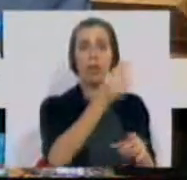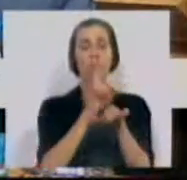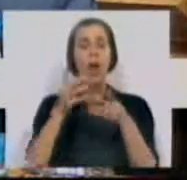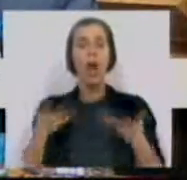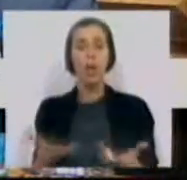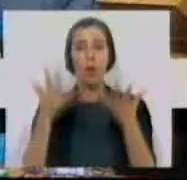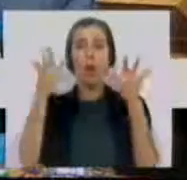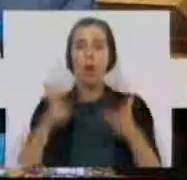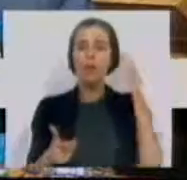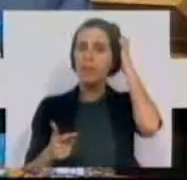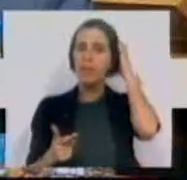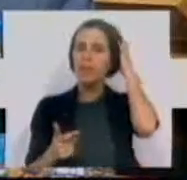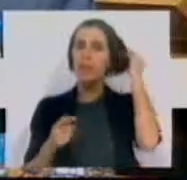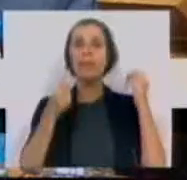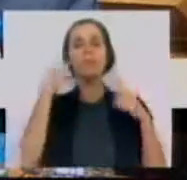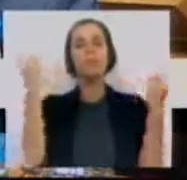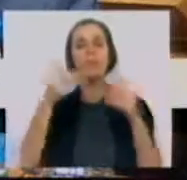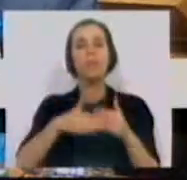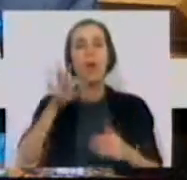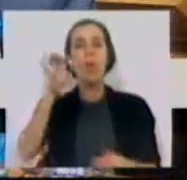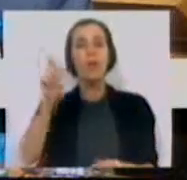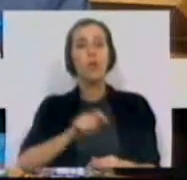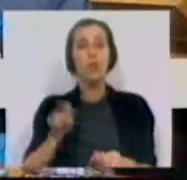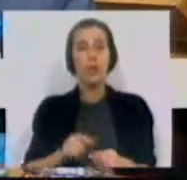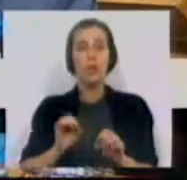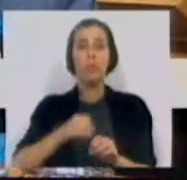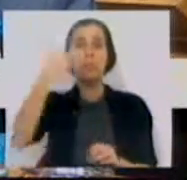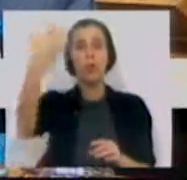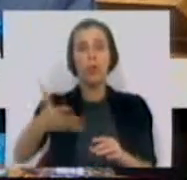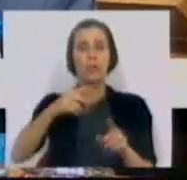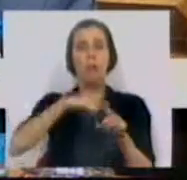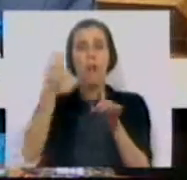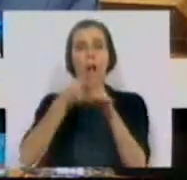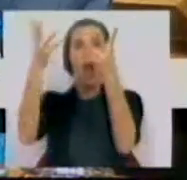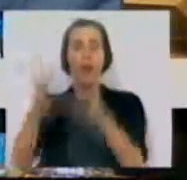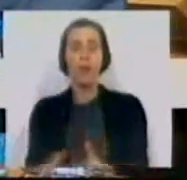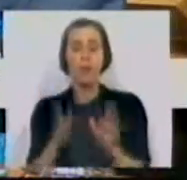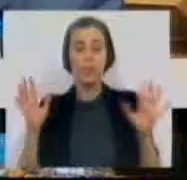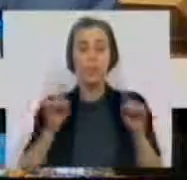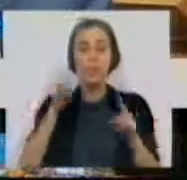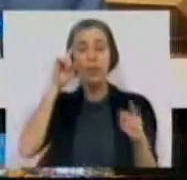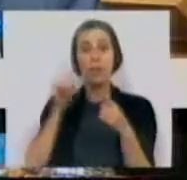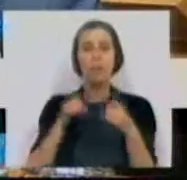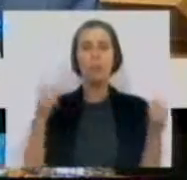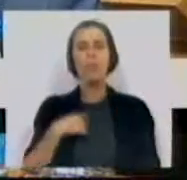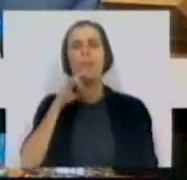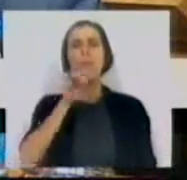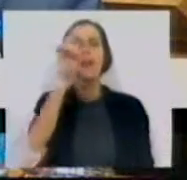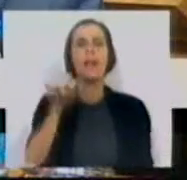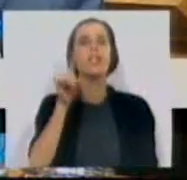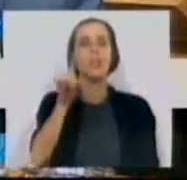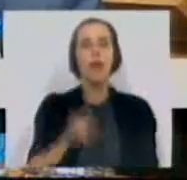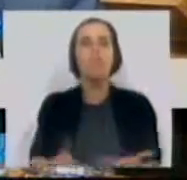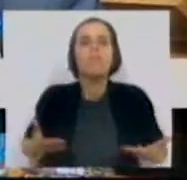que o atual Orçamento se projeta nos primeiros oito meses do próximo ano orçamental. E a este propósito coloco-lhe uma questão.